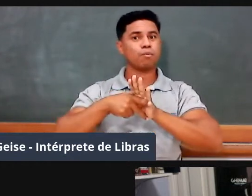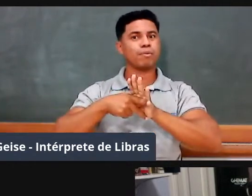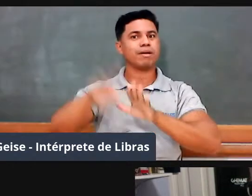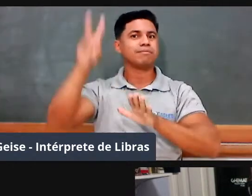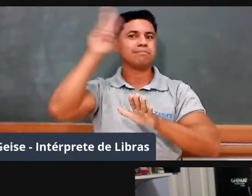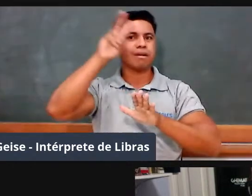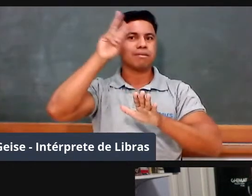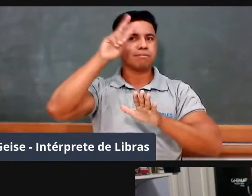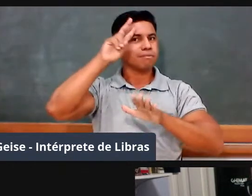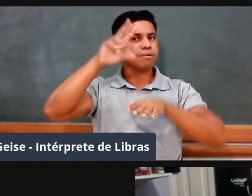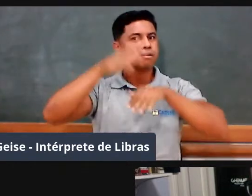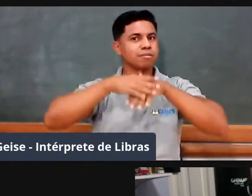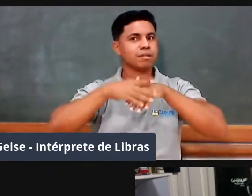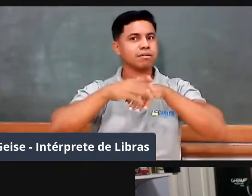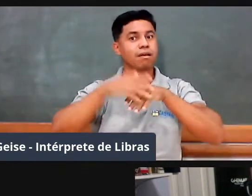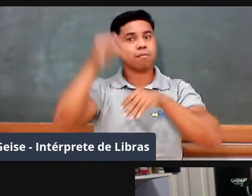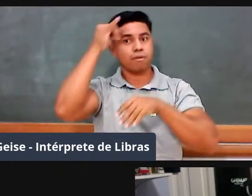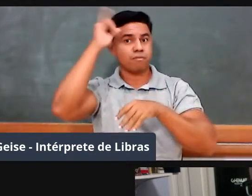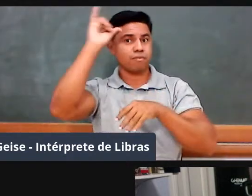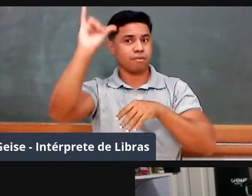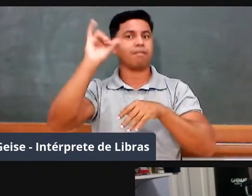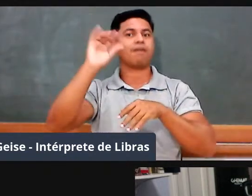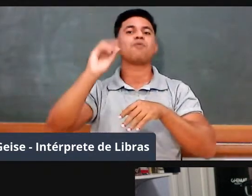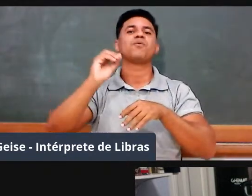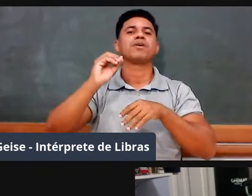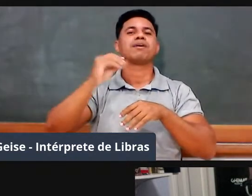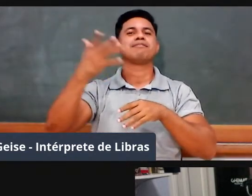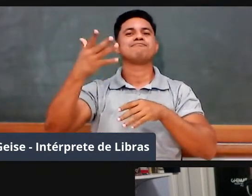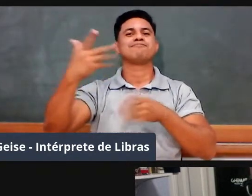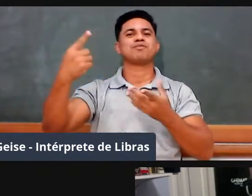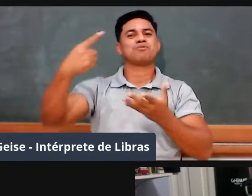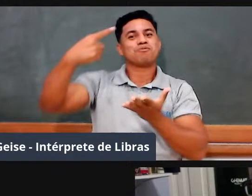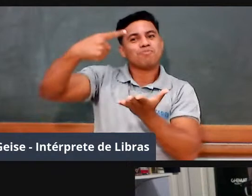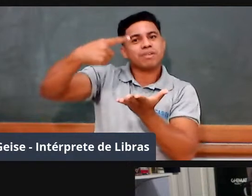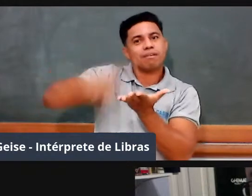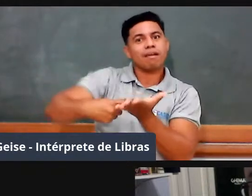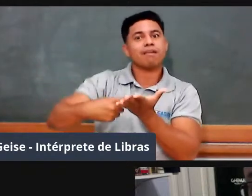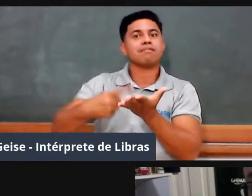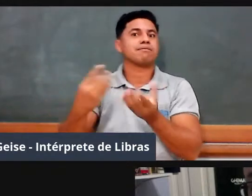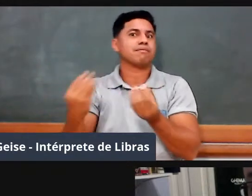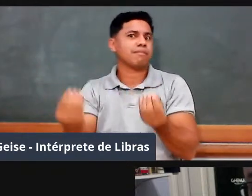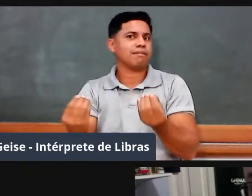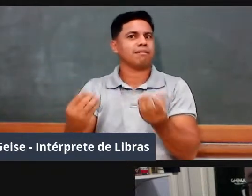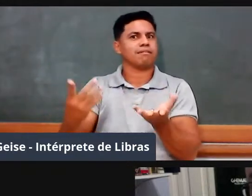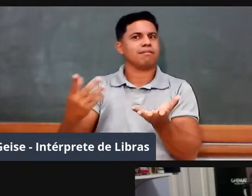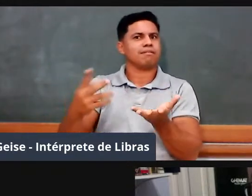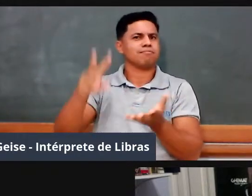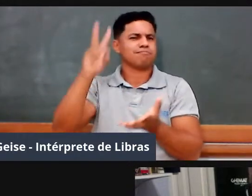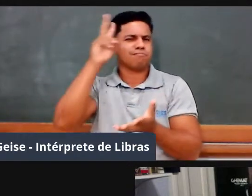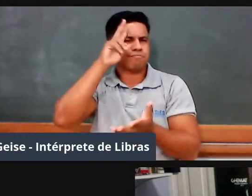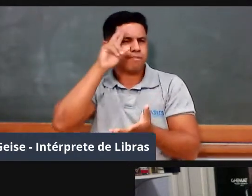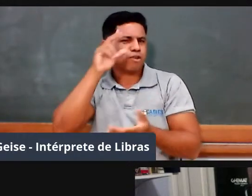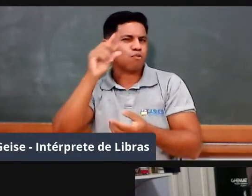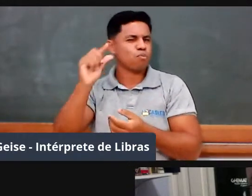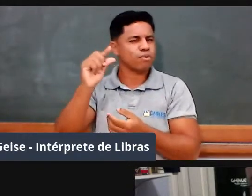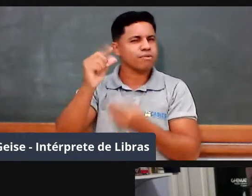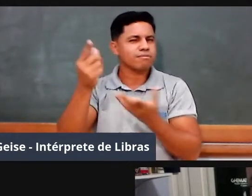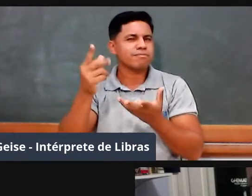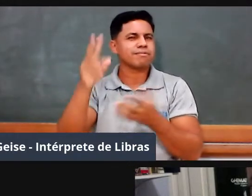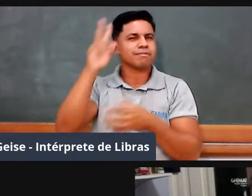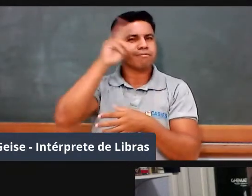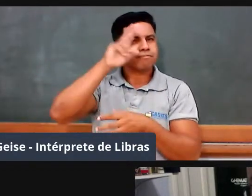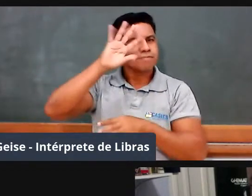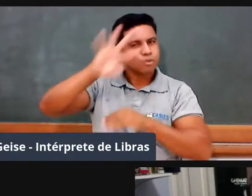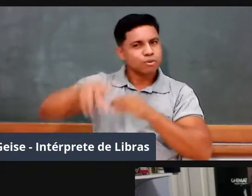tende a evitar os fracassos. Então, é com essa fala de que um pouco de história não faz mal a ninguém, que nós convidamos o